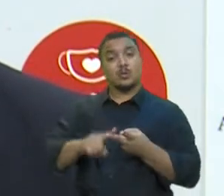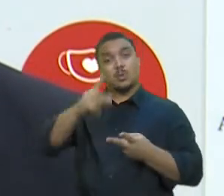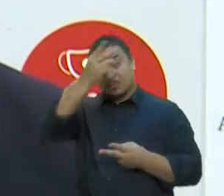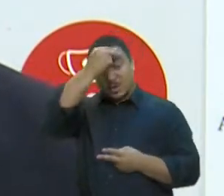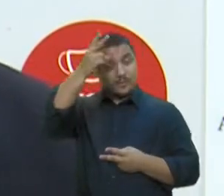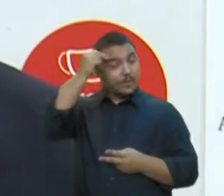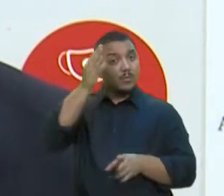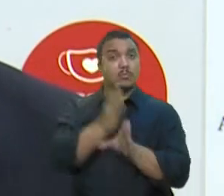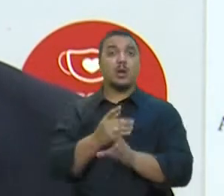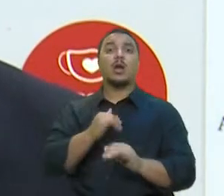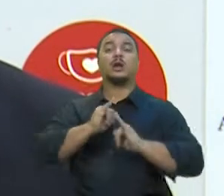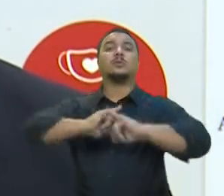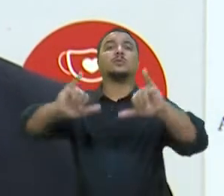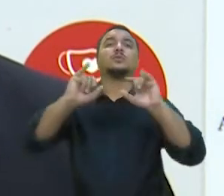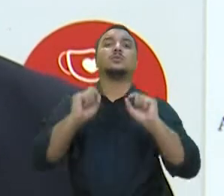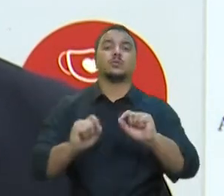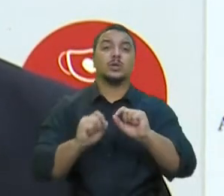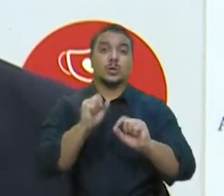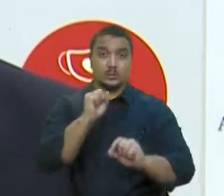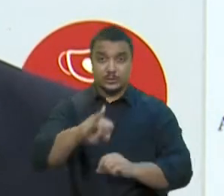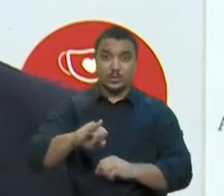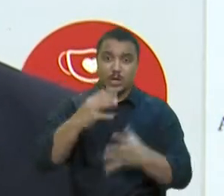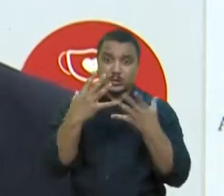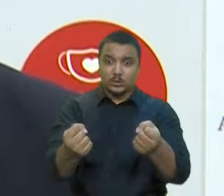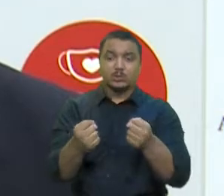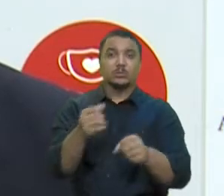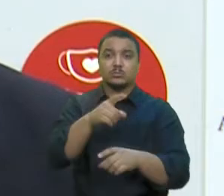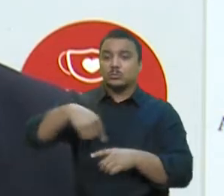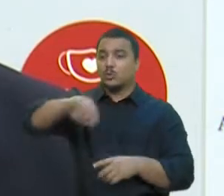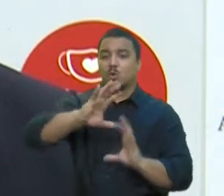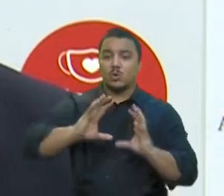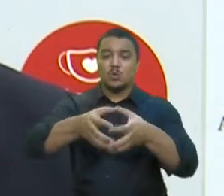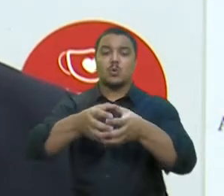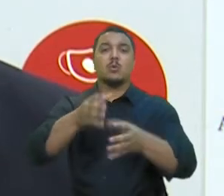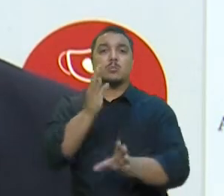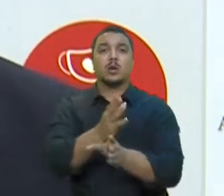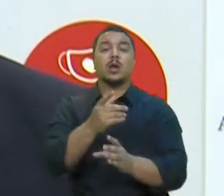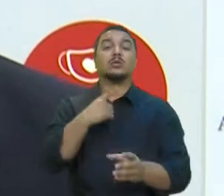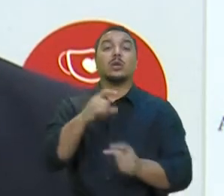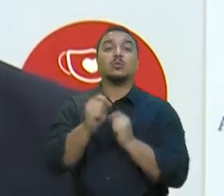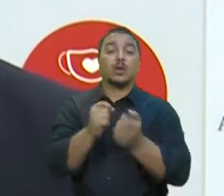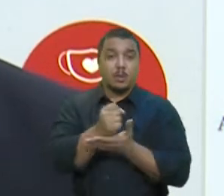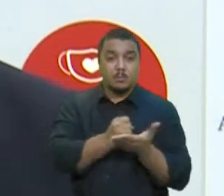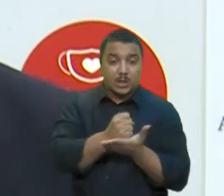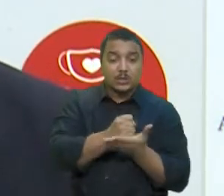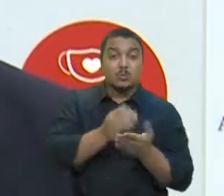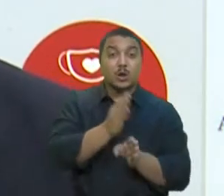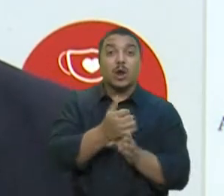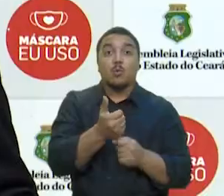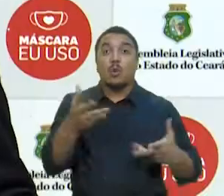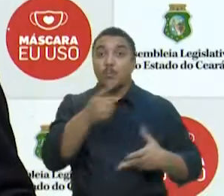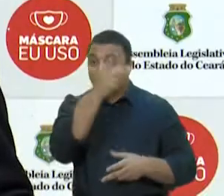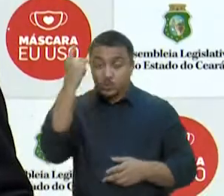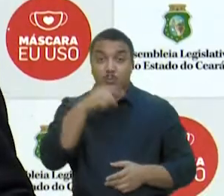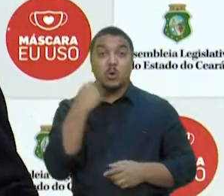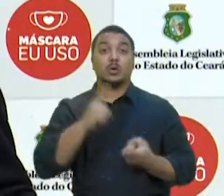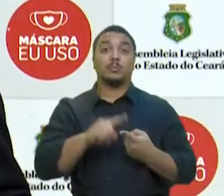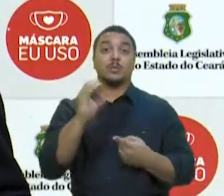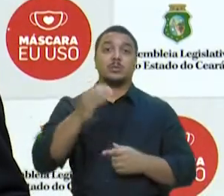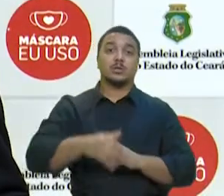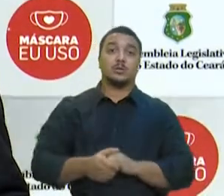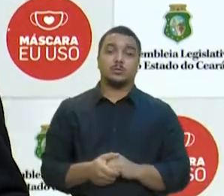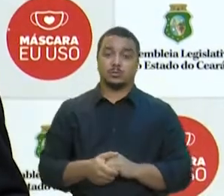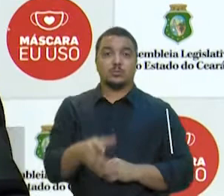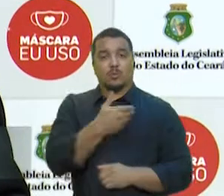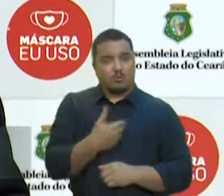ressaltar que as medidas adotadas por esses gestores são baseadas no número de mortes e na ciência. Os governadores